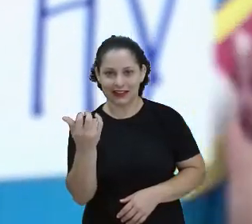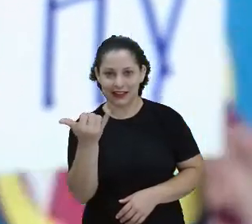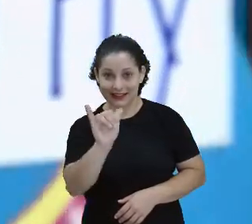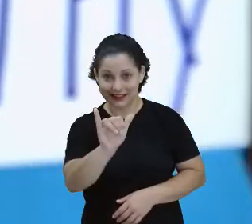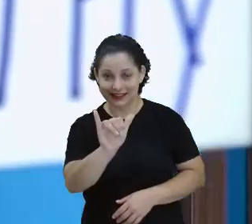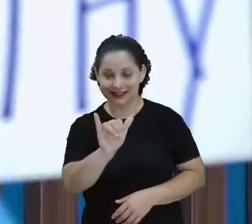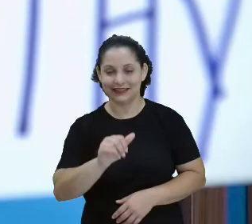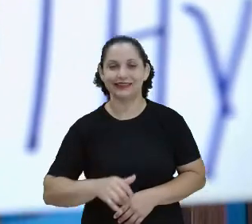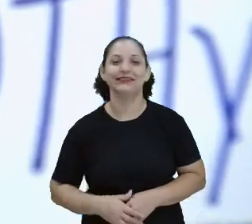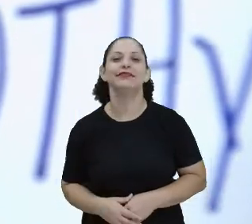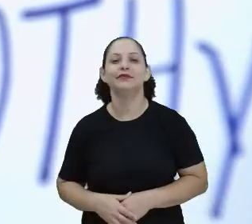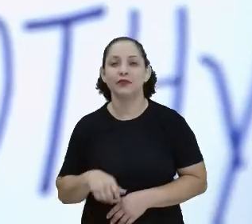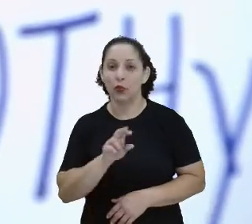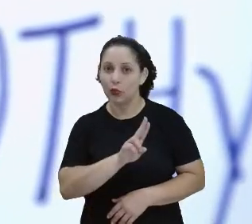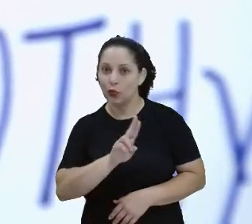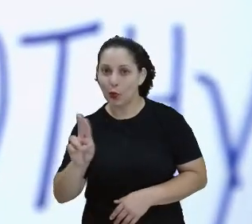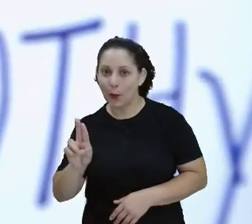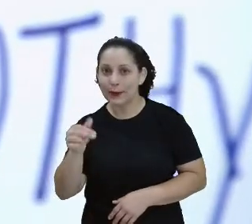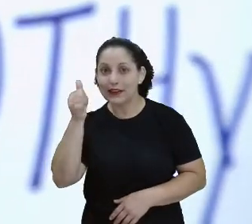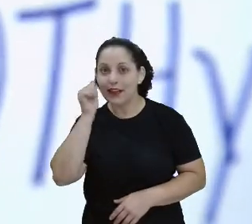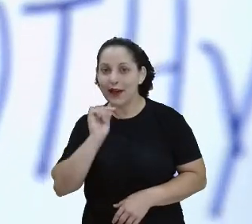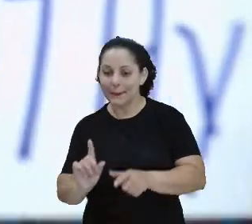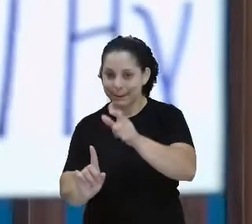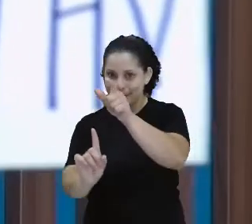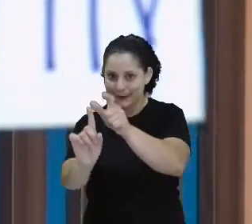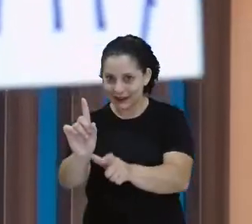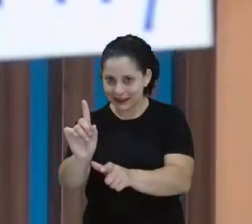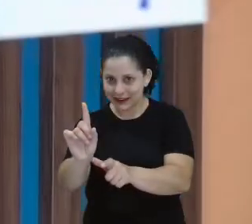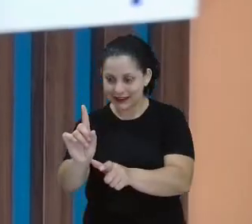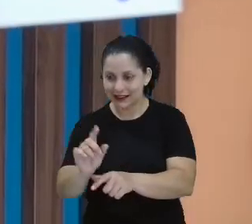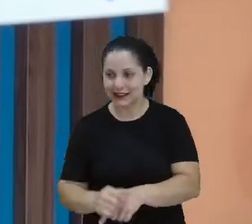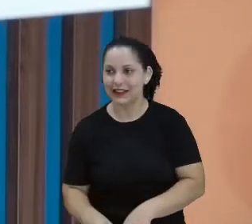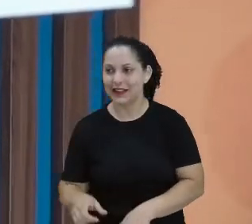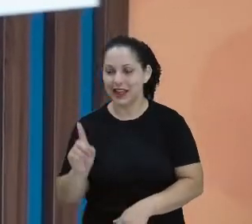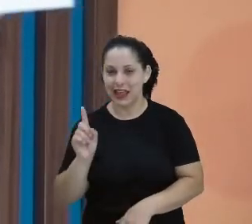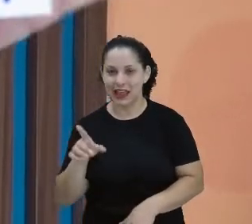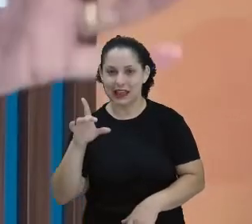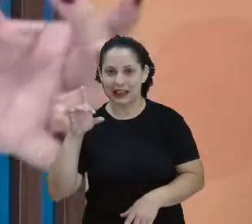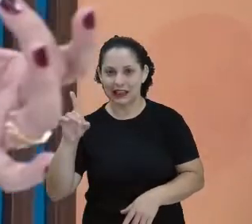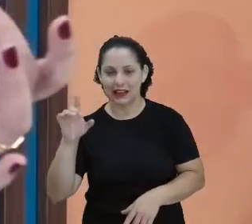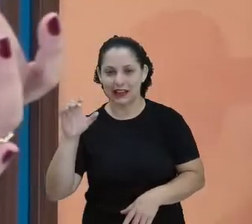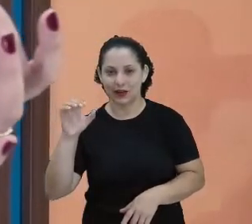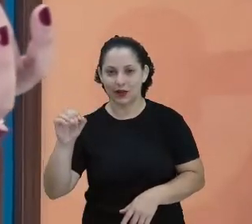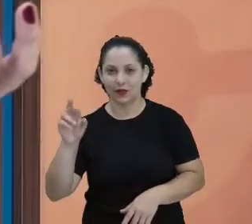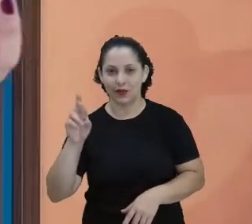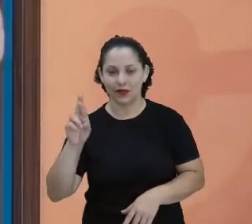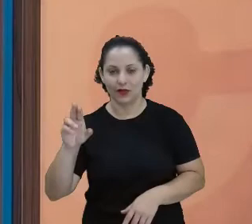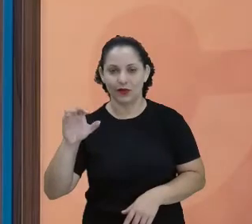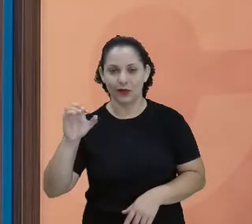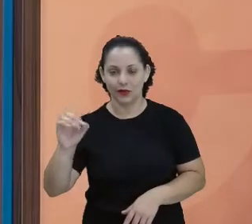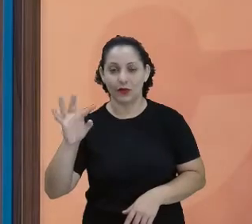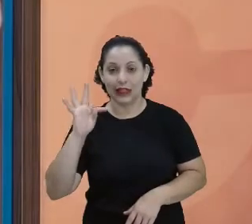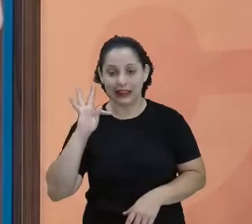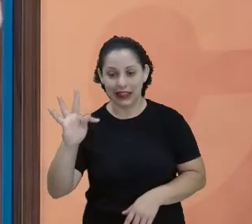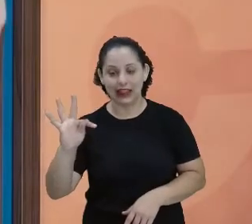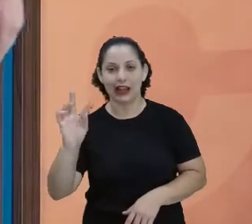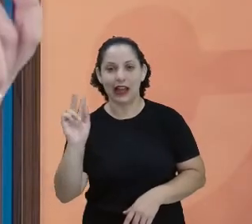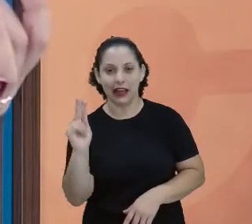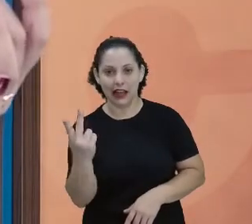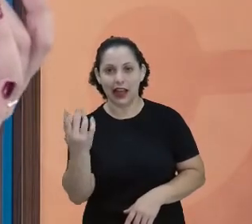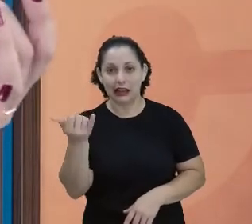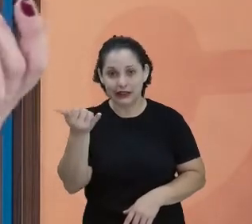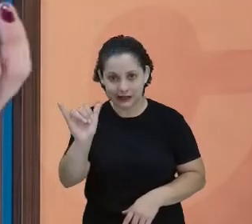Olha aí. O nome da Dorothy da história é com T, termina com T, H